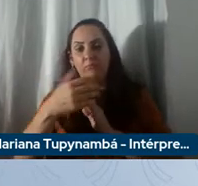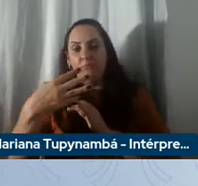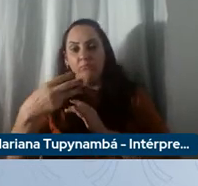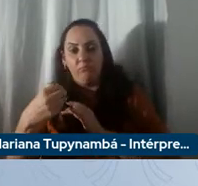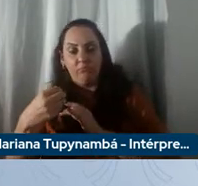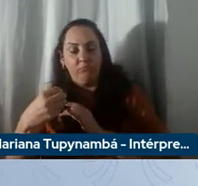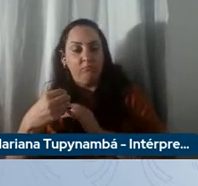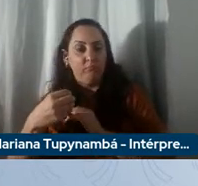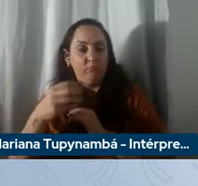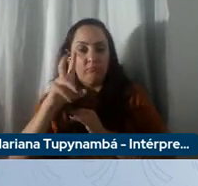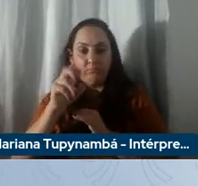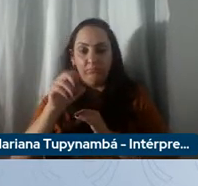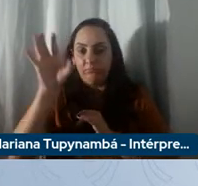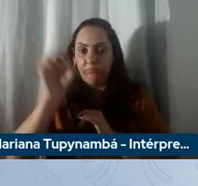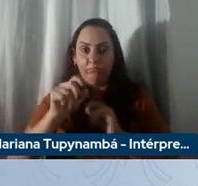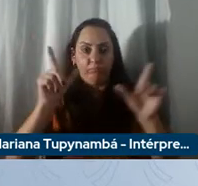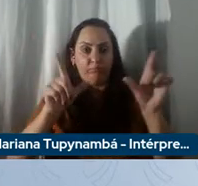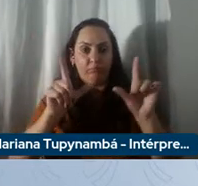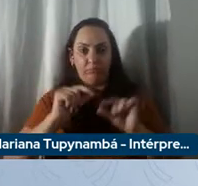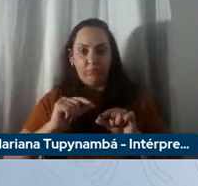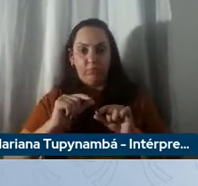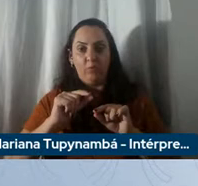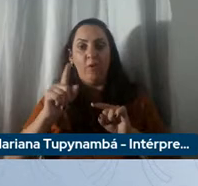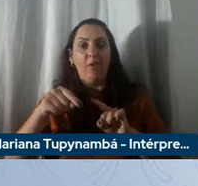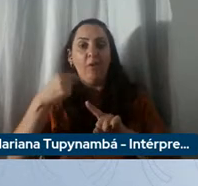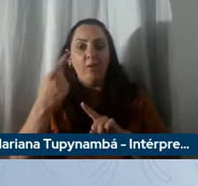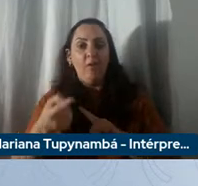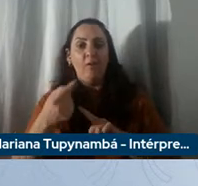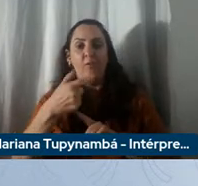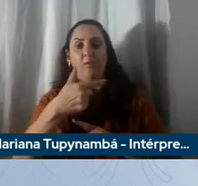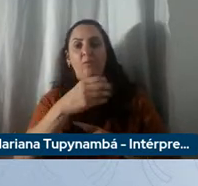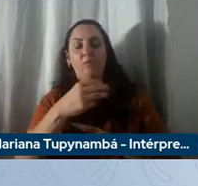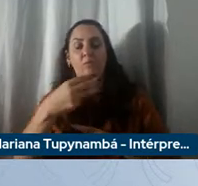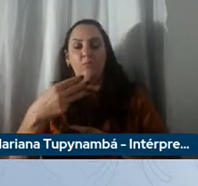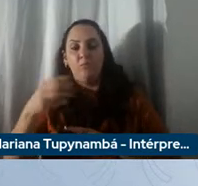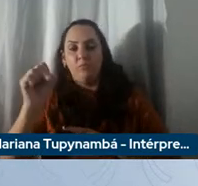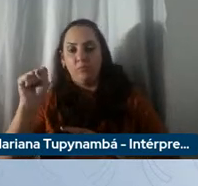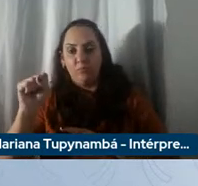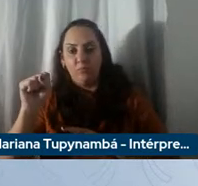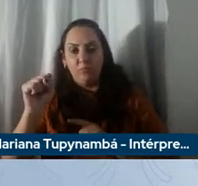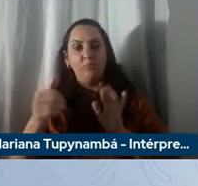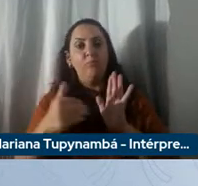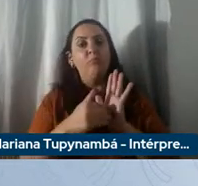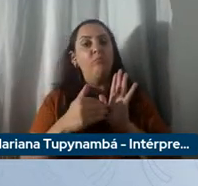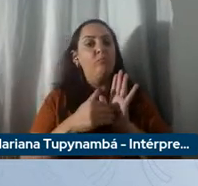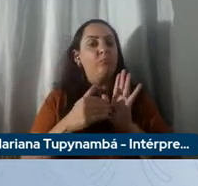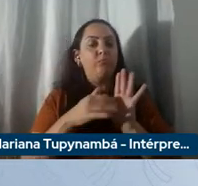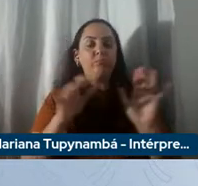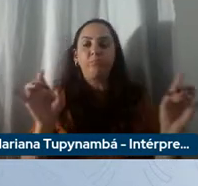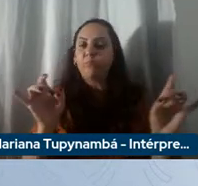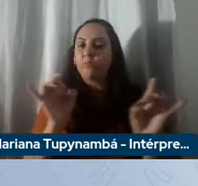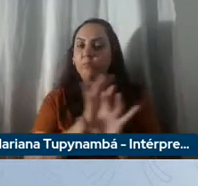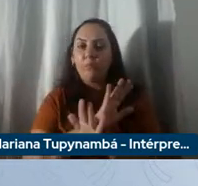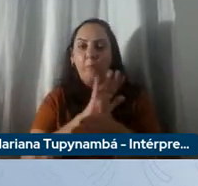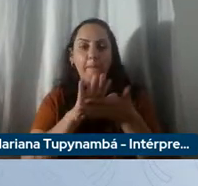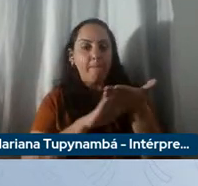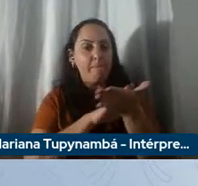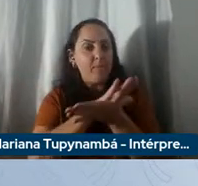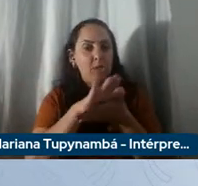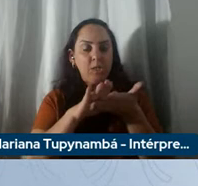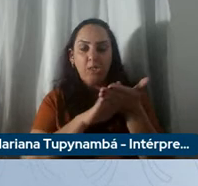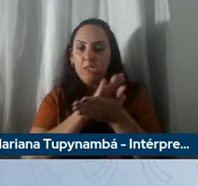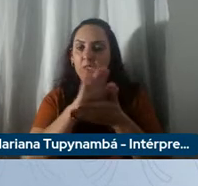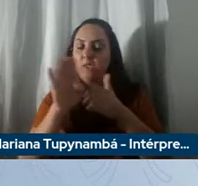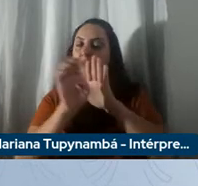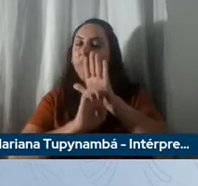e queremos zerar as nossas emissões de CO2 ou seja ser uma empresa campeã em carbono